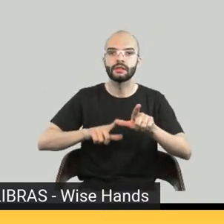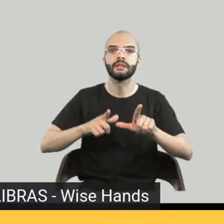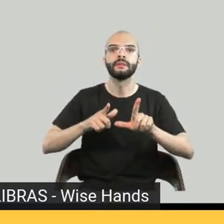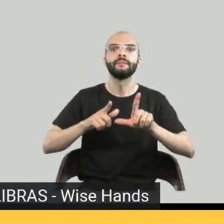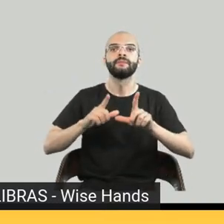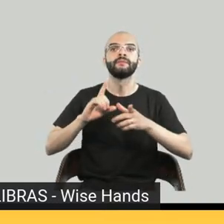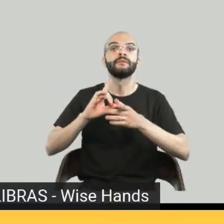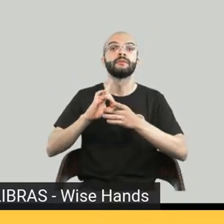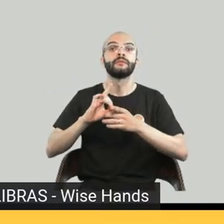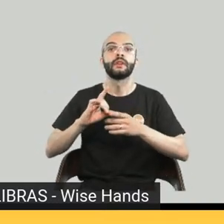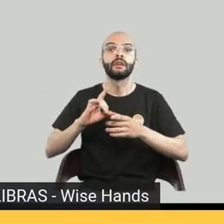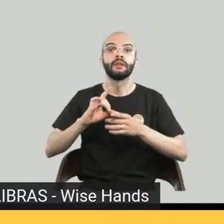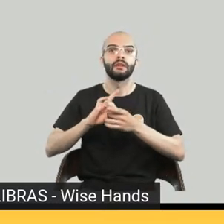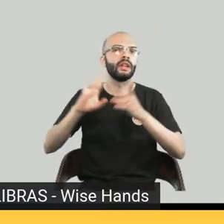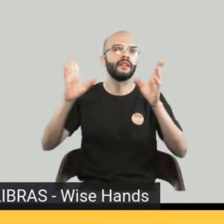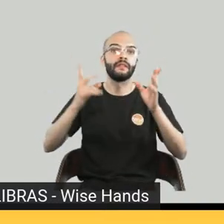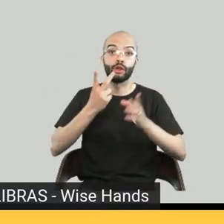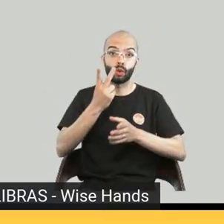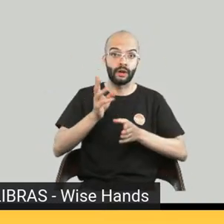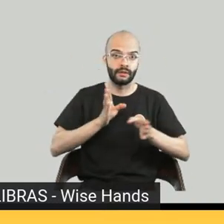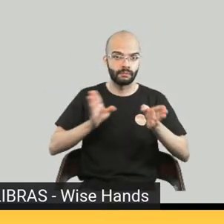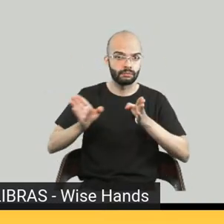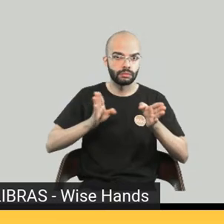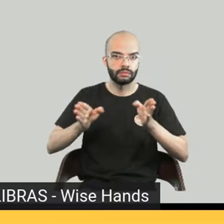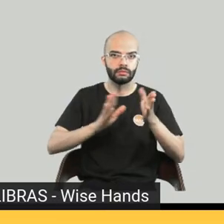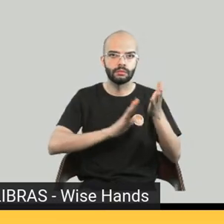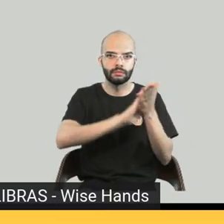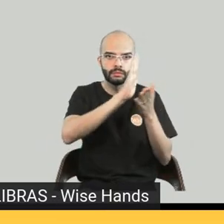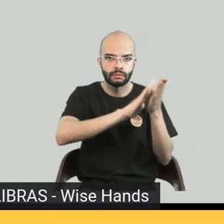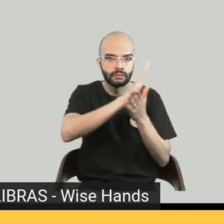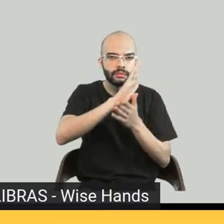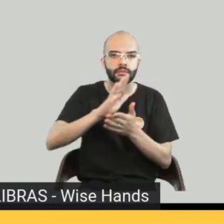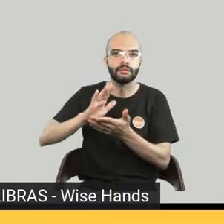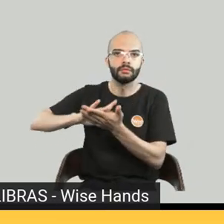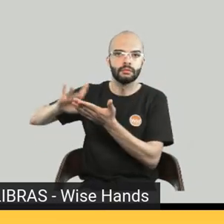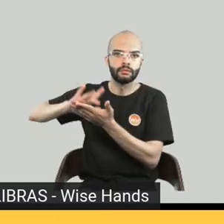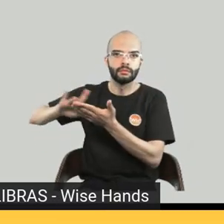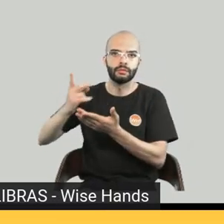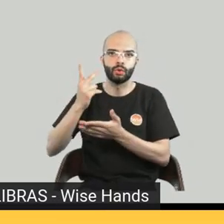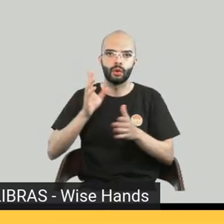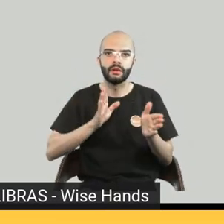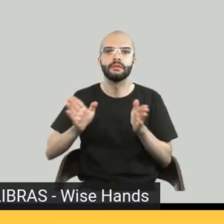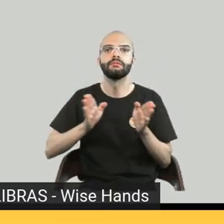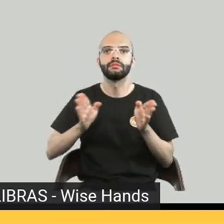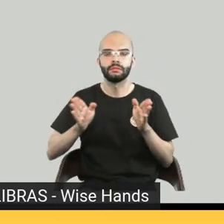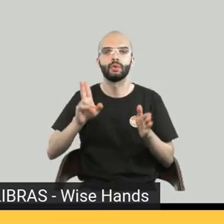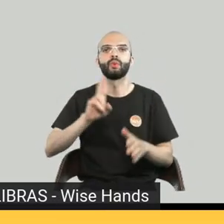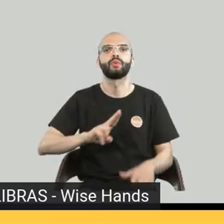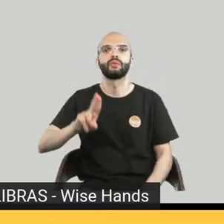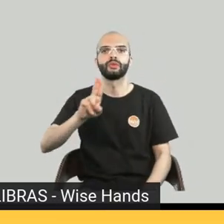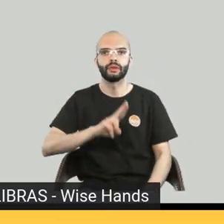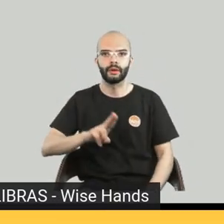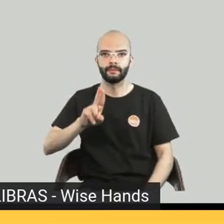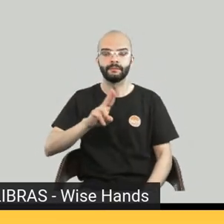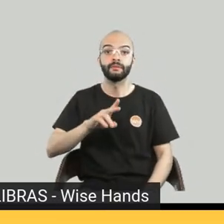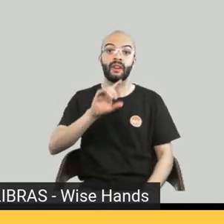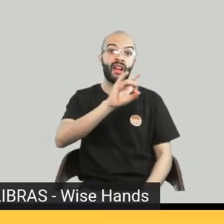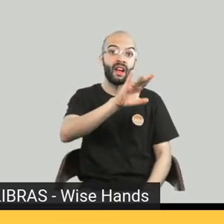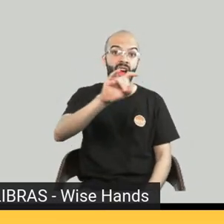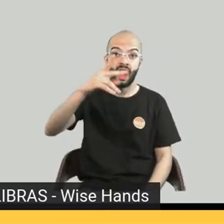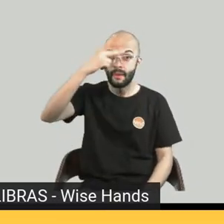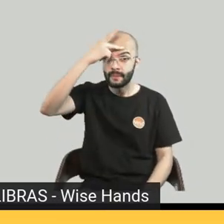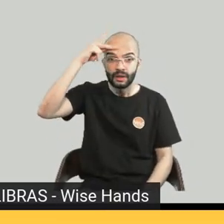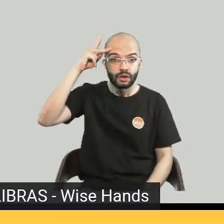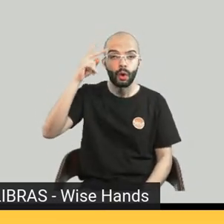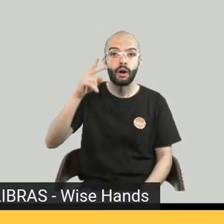data, e cada leitor escolhe o que for melhor para ele, né? Até em termos de estratégia de divulgação e de